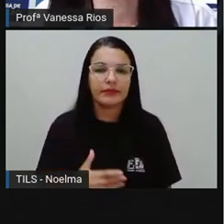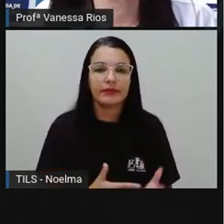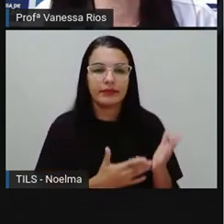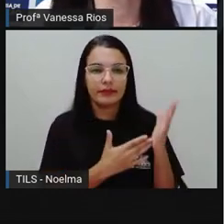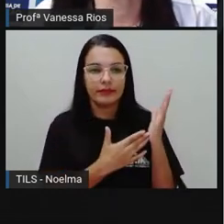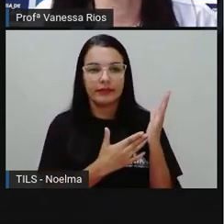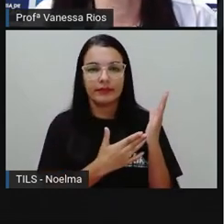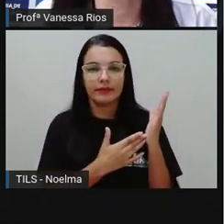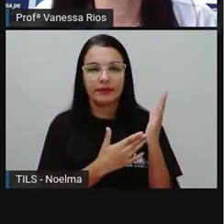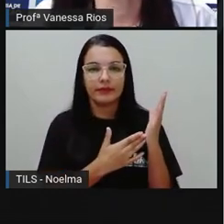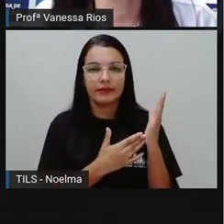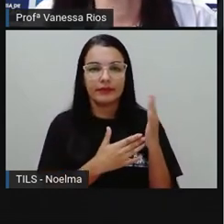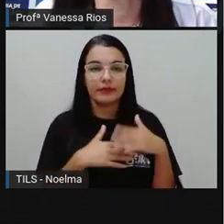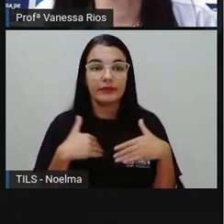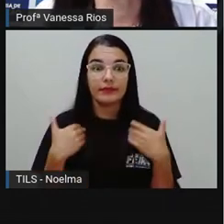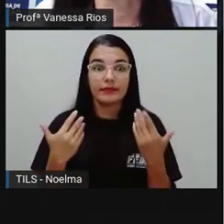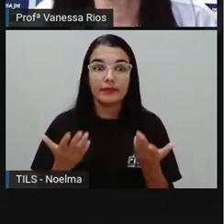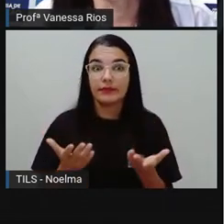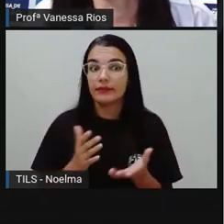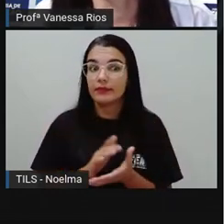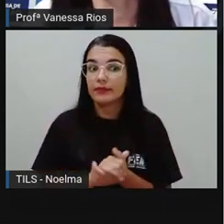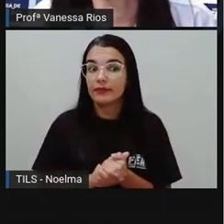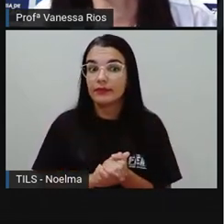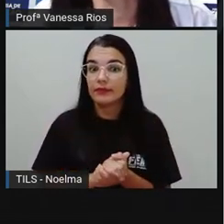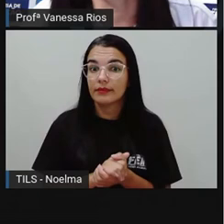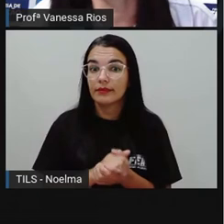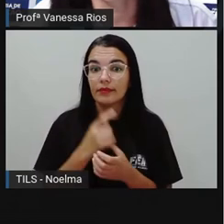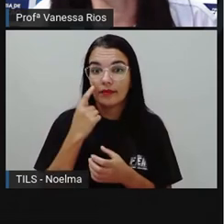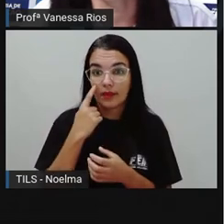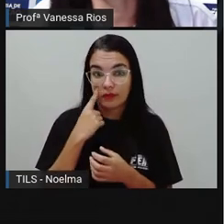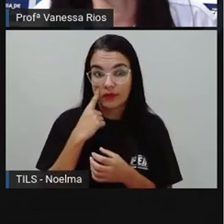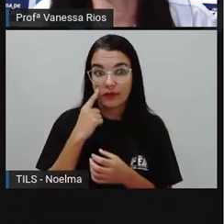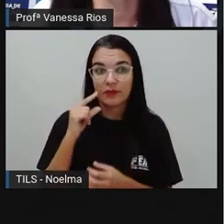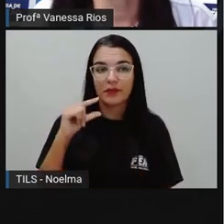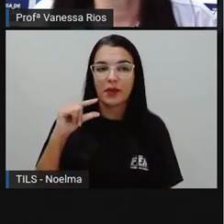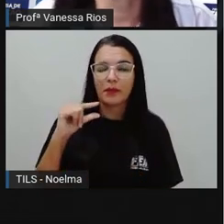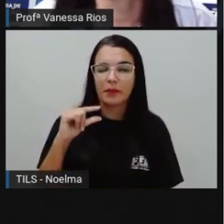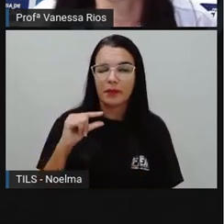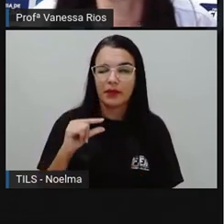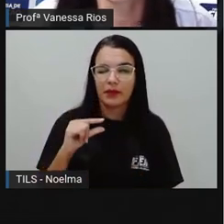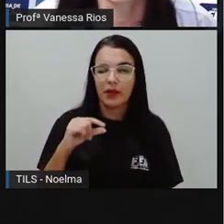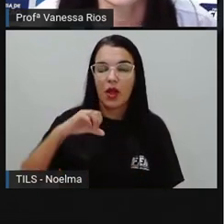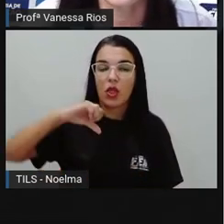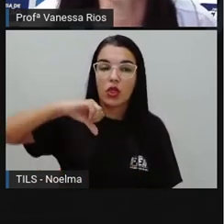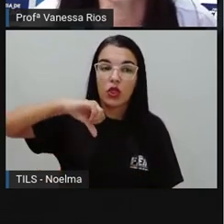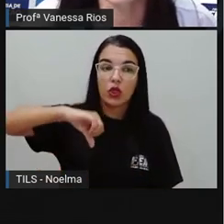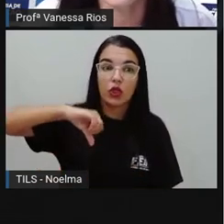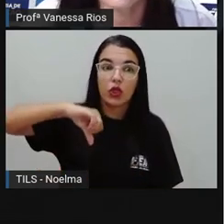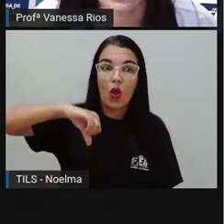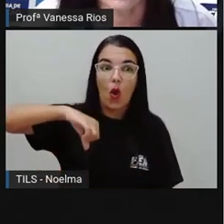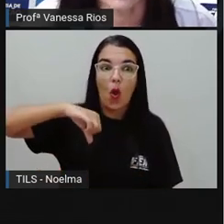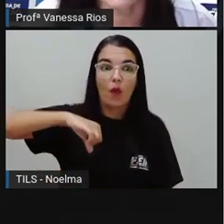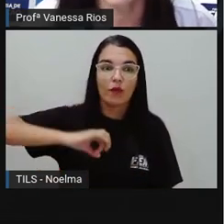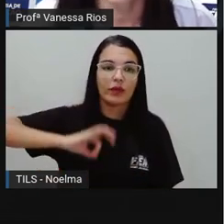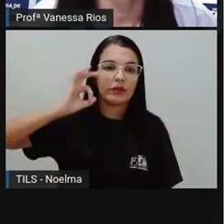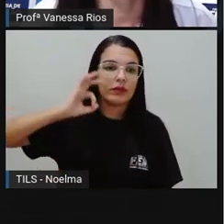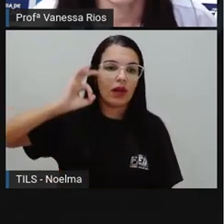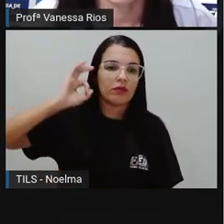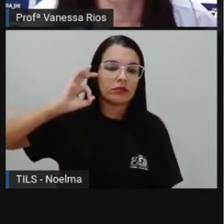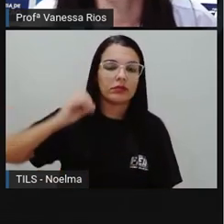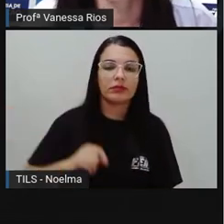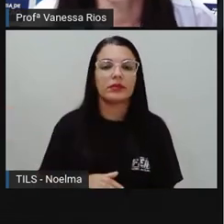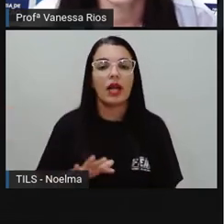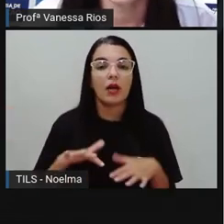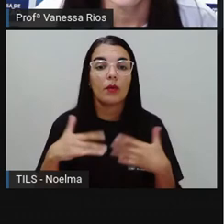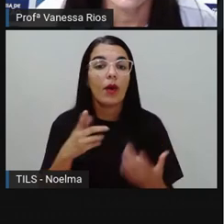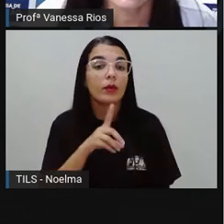representa aí, ó, a menor temperatura é essa coluna aqui, com valor de nove graus Celsius. E